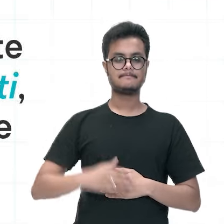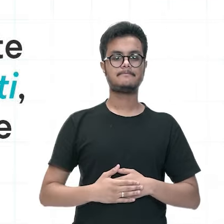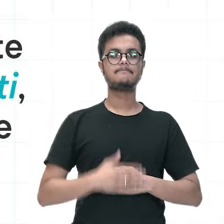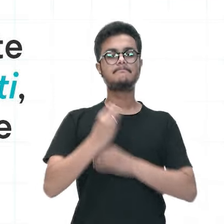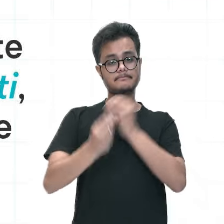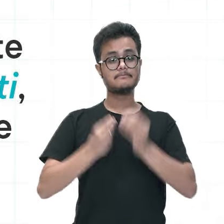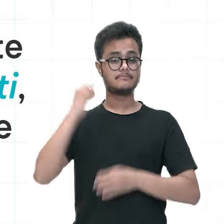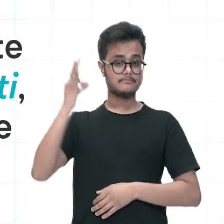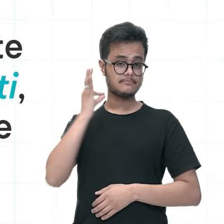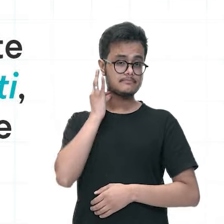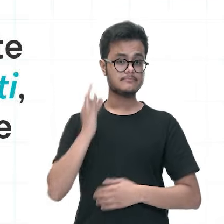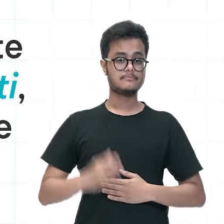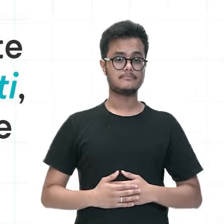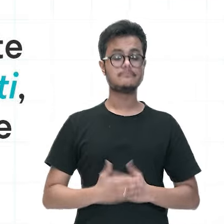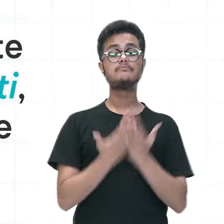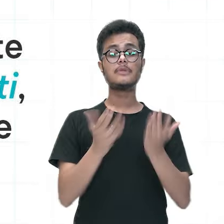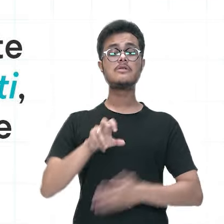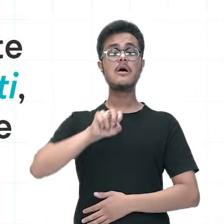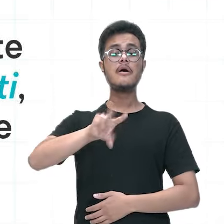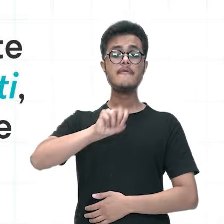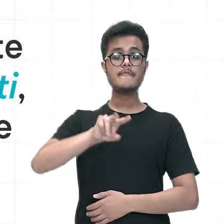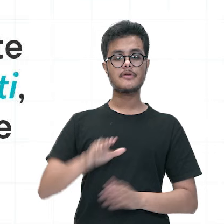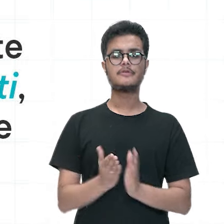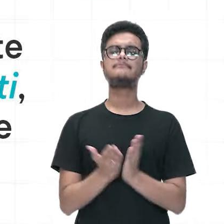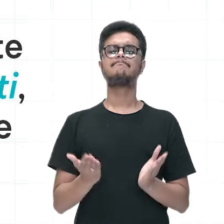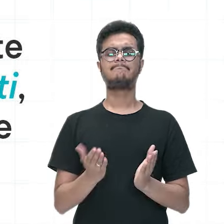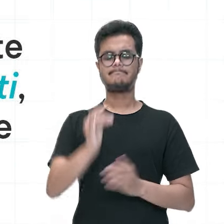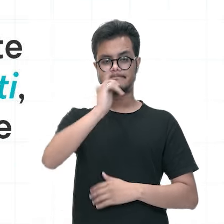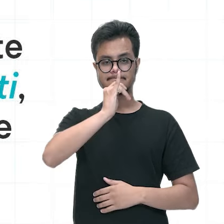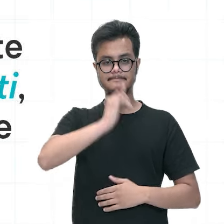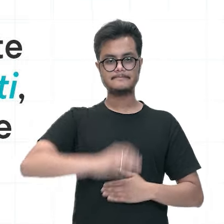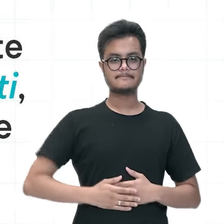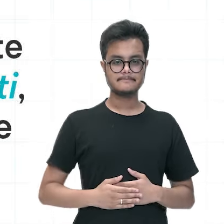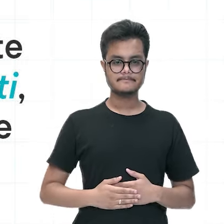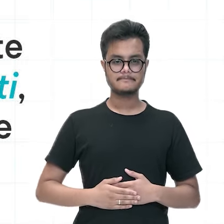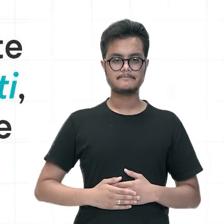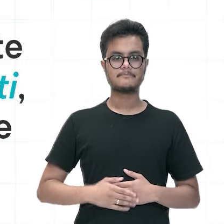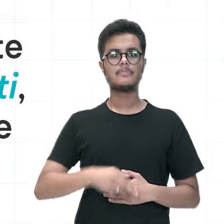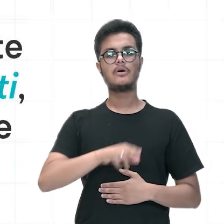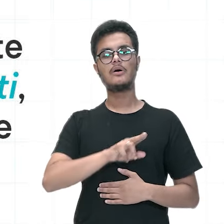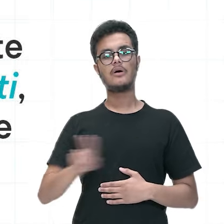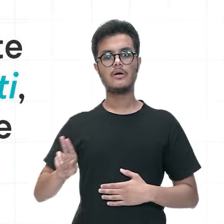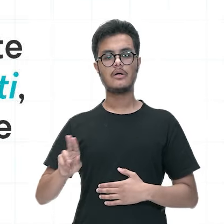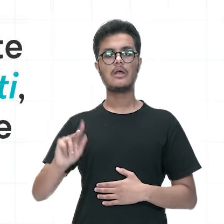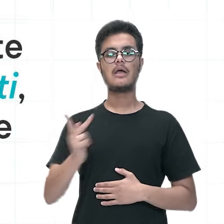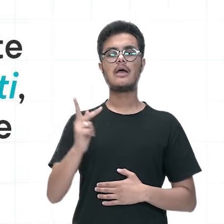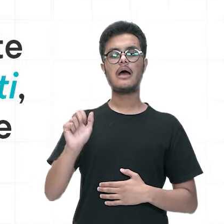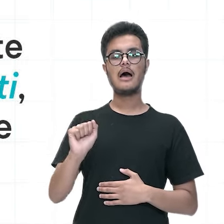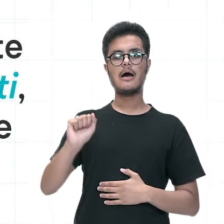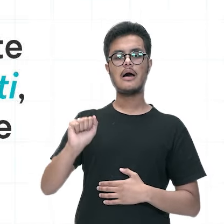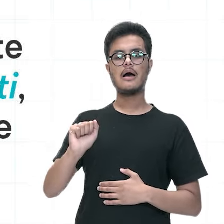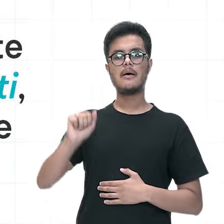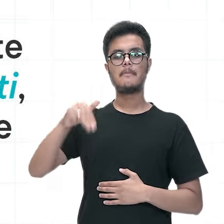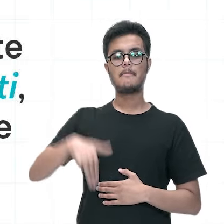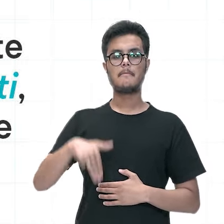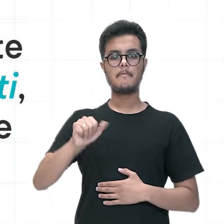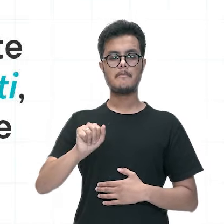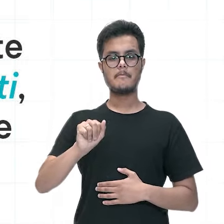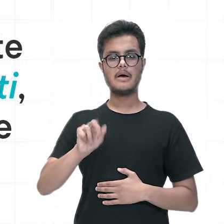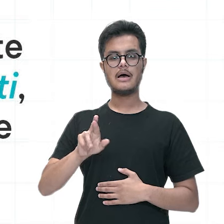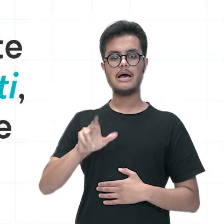pelo Aedes aegypti. O vírus causador da febre amarela ele é o vírus amarílico ou